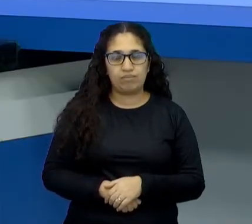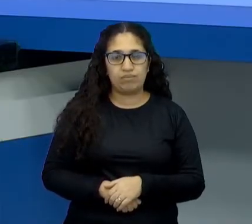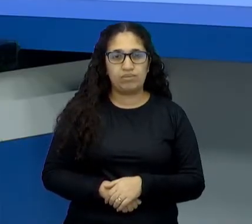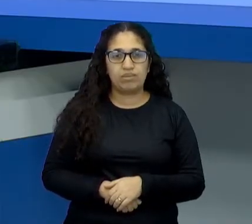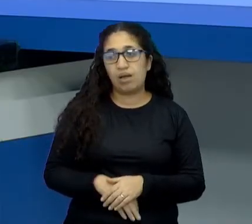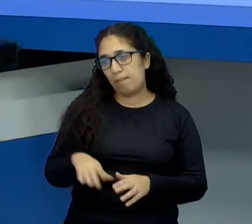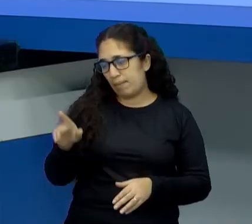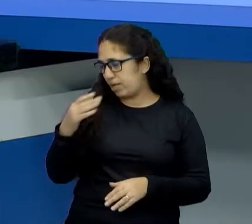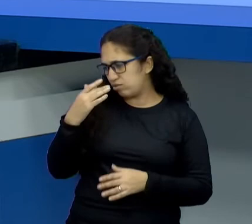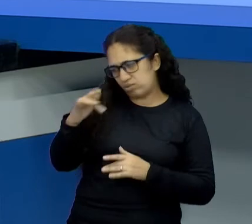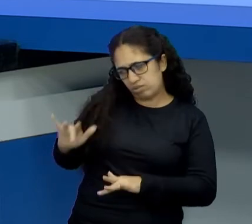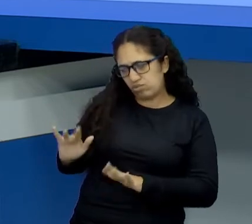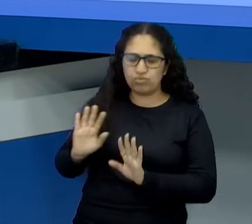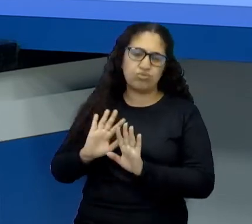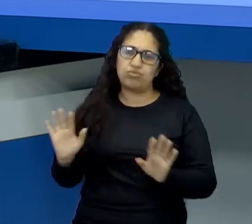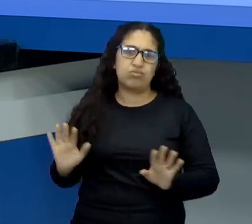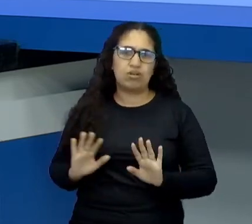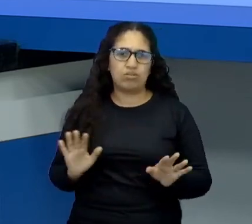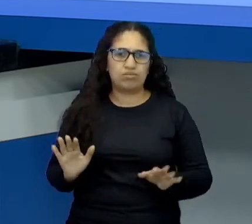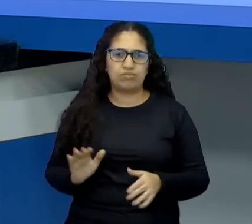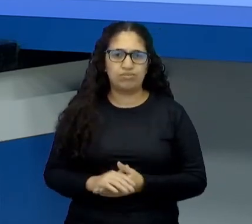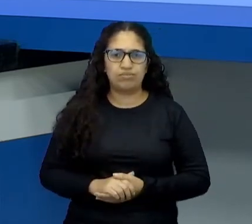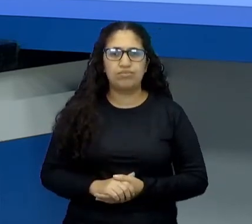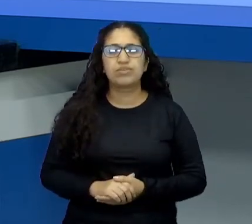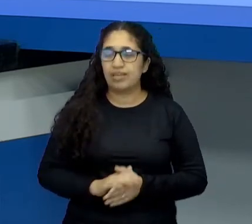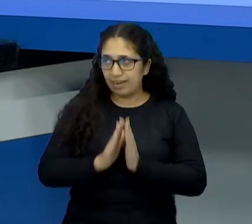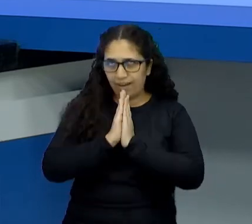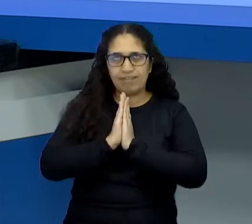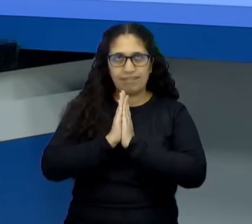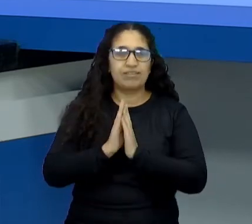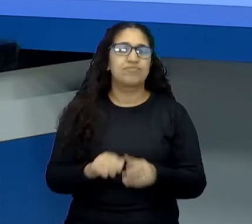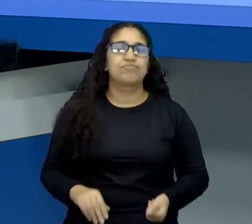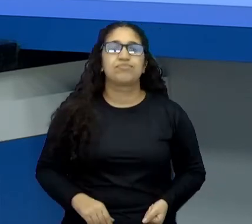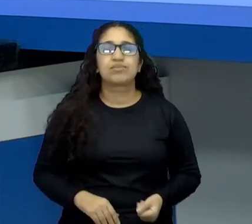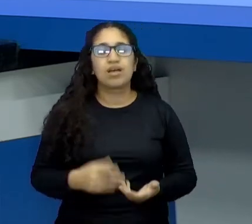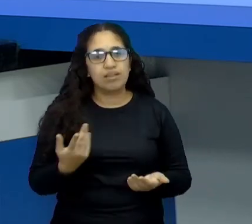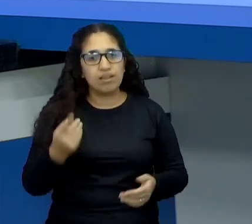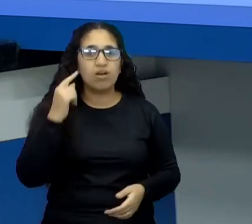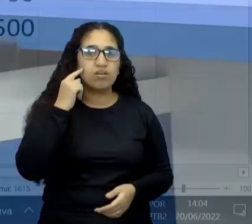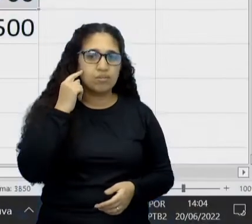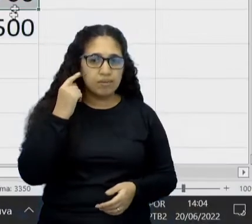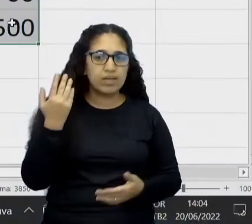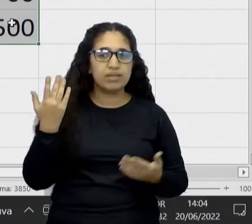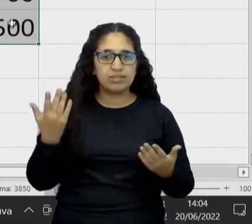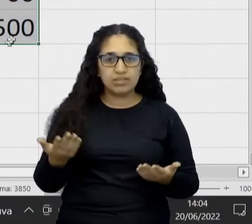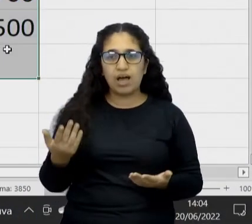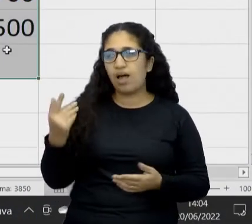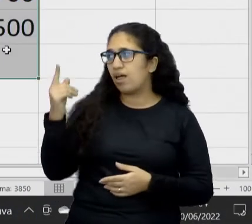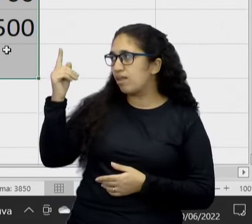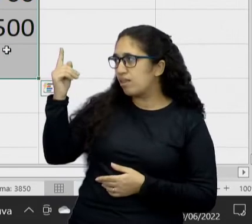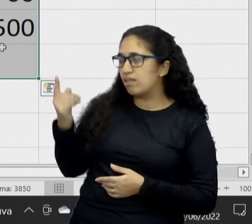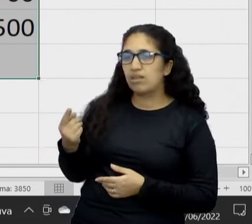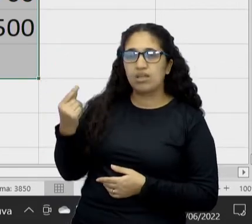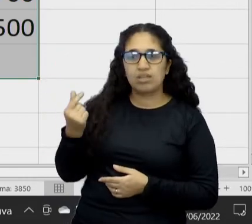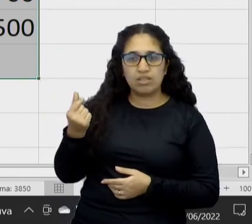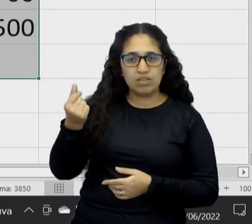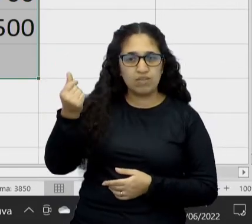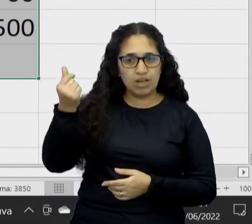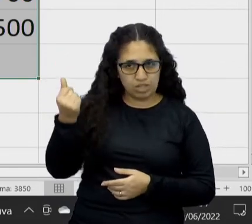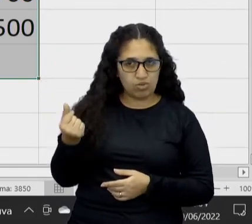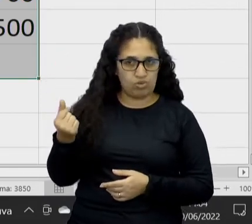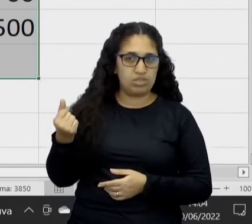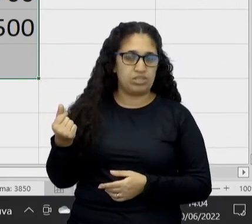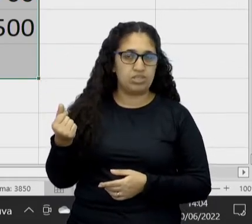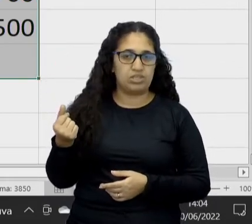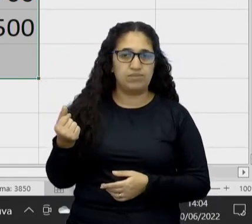de... não desistiu. Não. Graças a Deus. Então, vamos pensar aí nesses valores, nesses custos